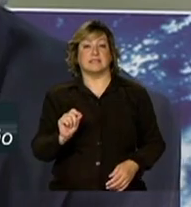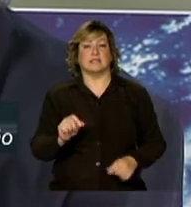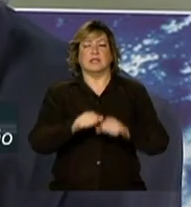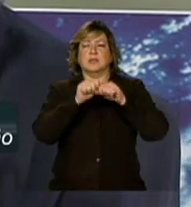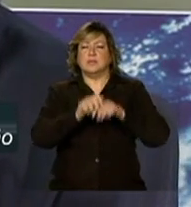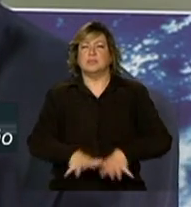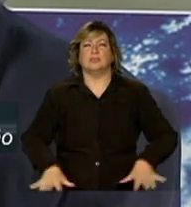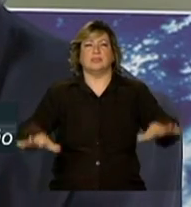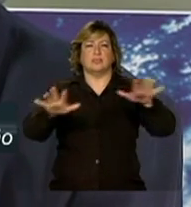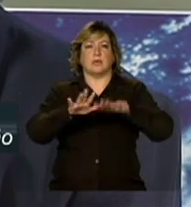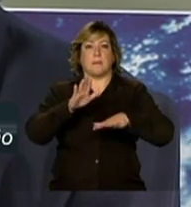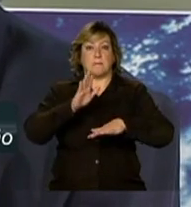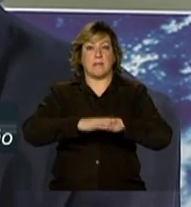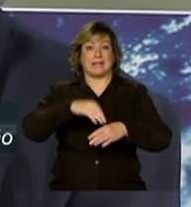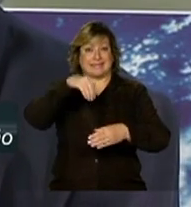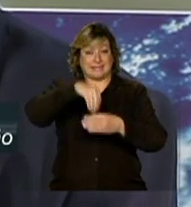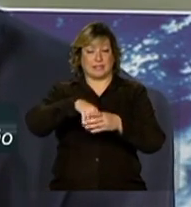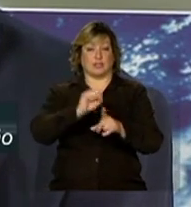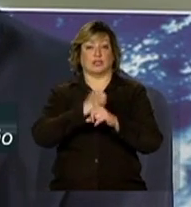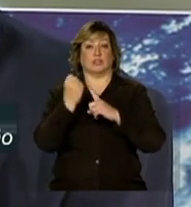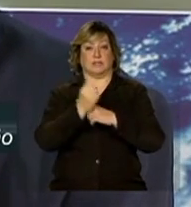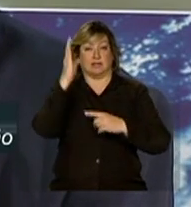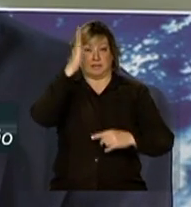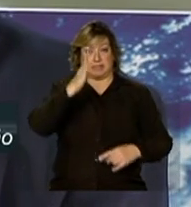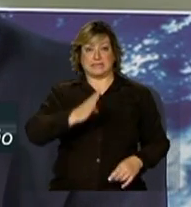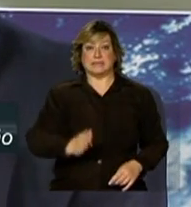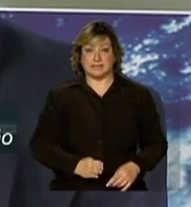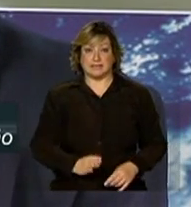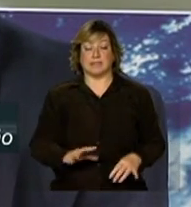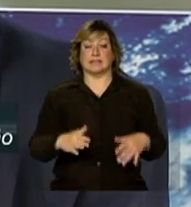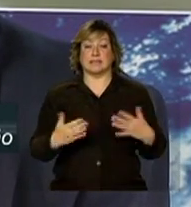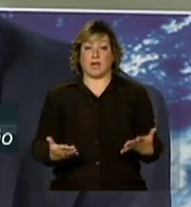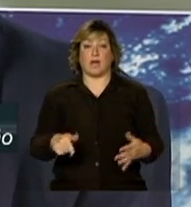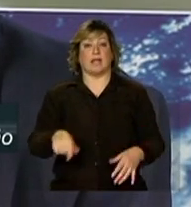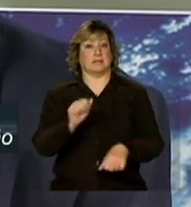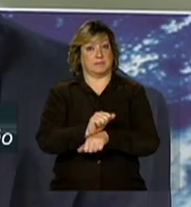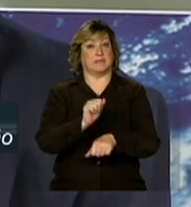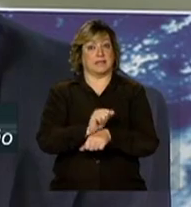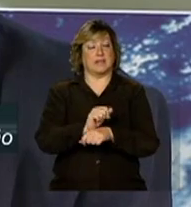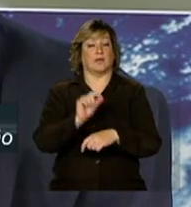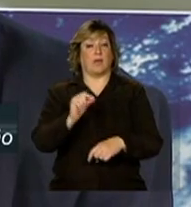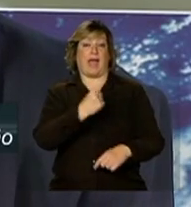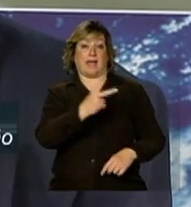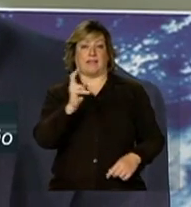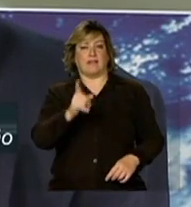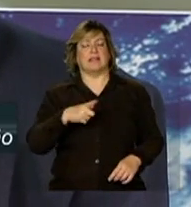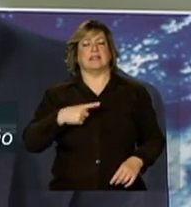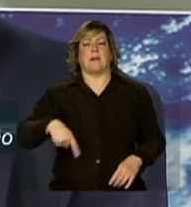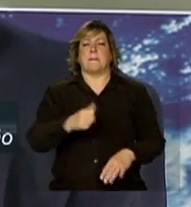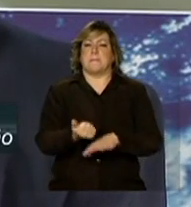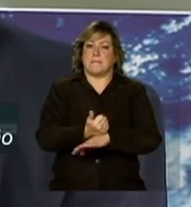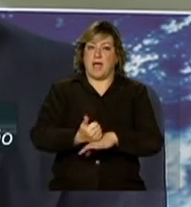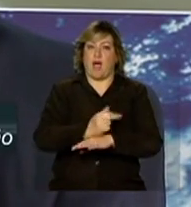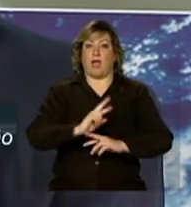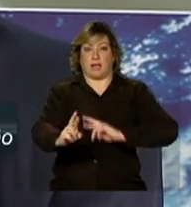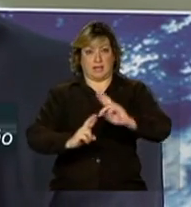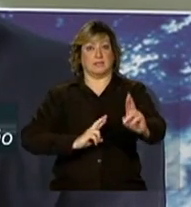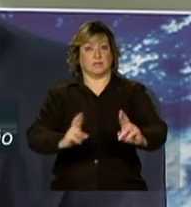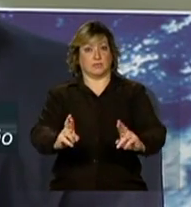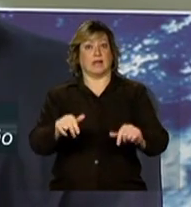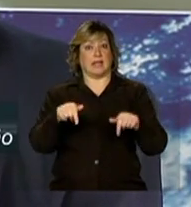difunde mais no seio da sociedade brasileira. Então, a expectativa é que cada vez ele tenha melhores resultados